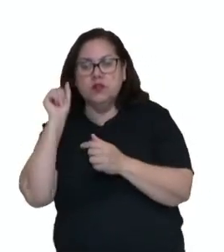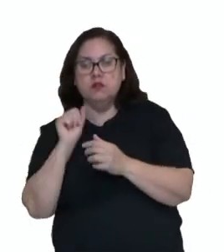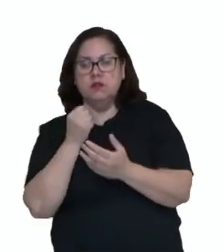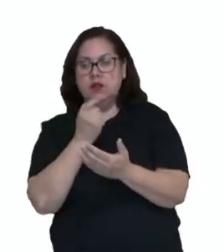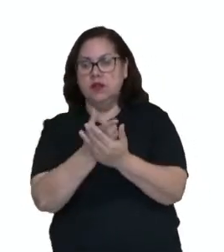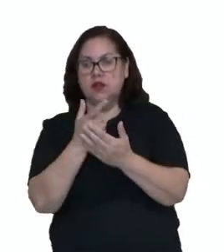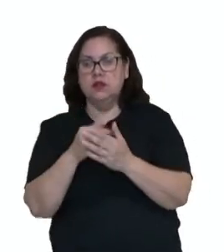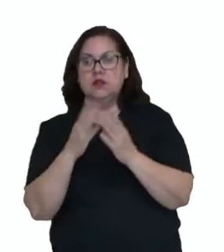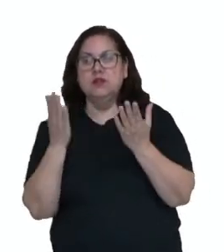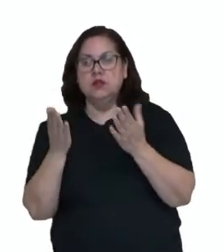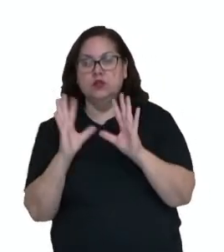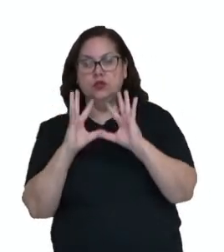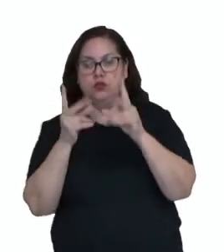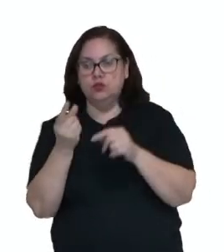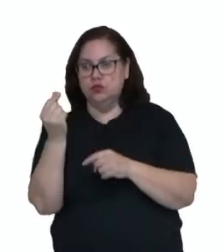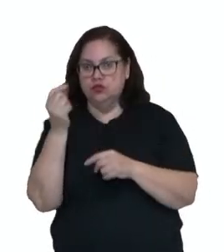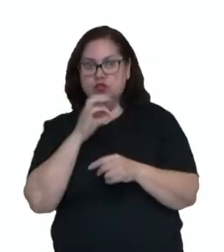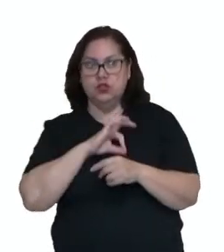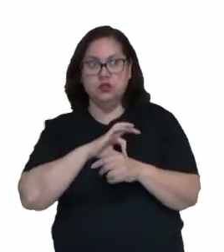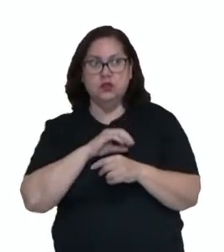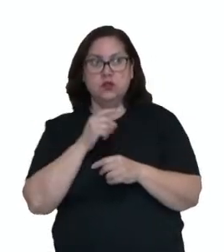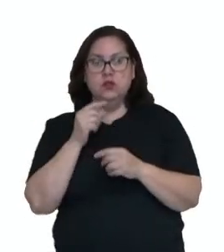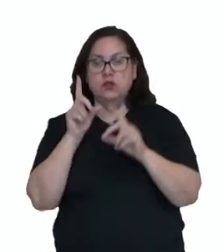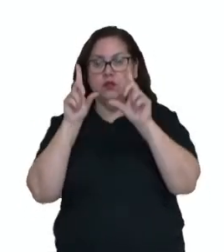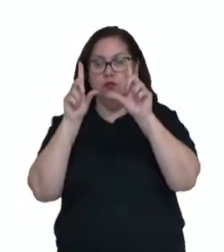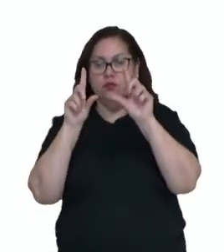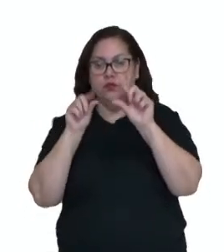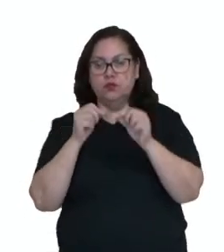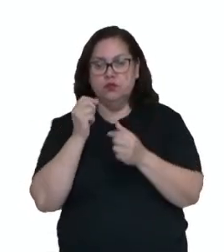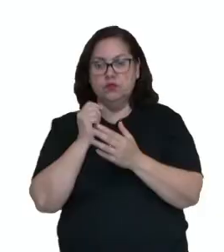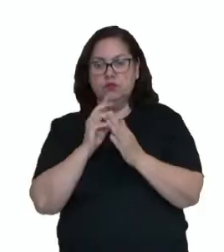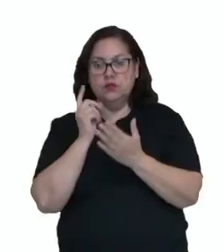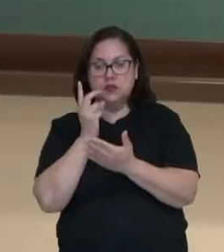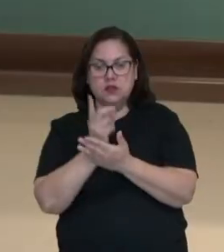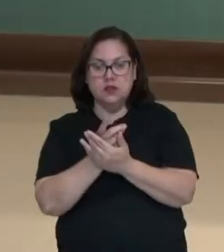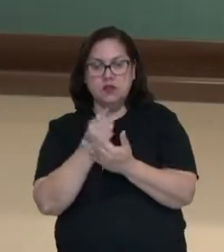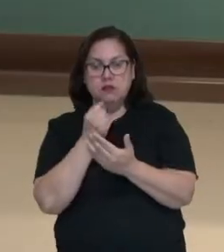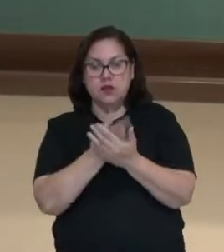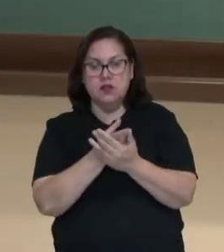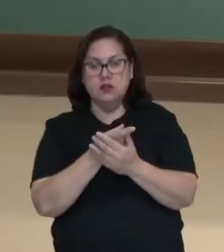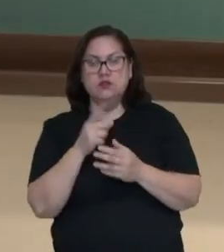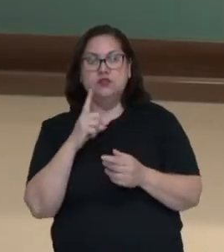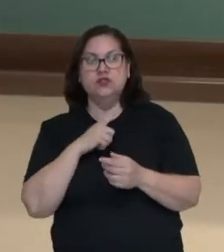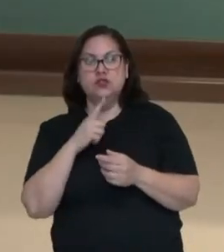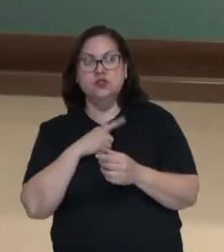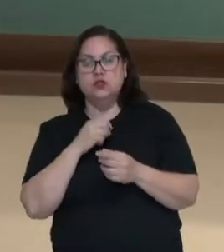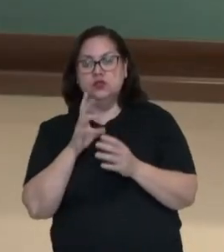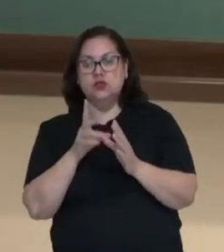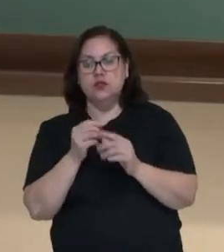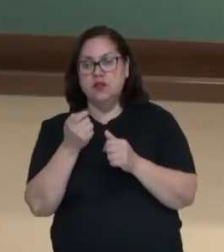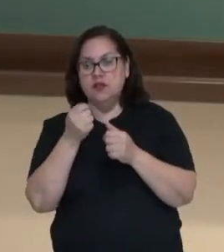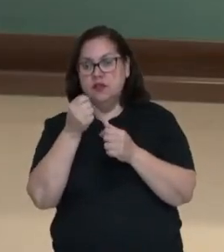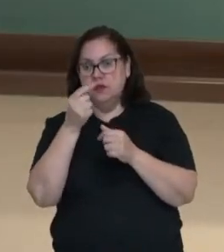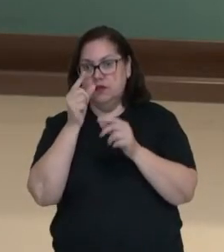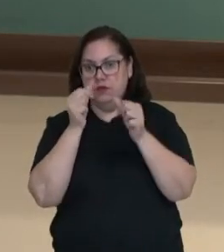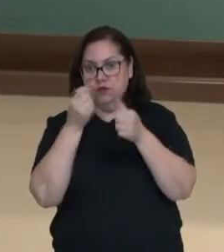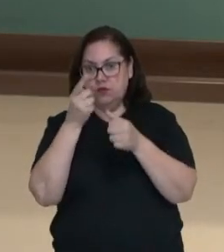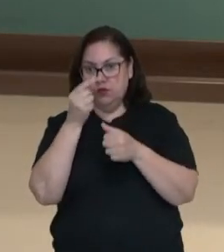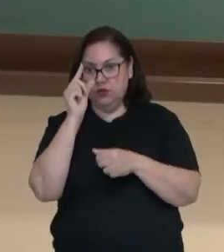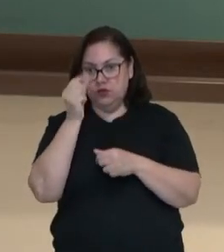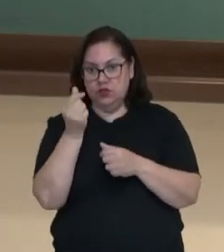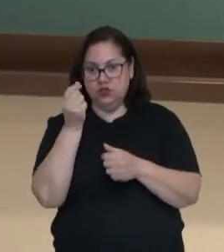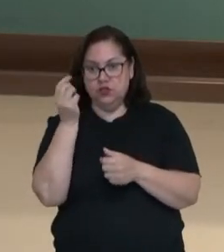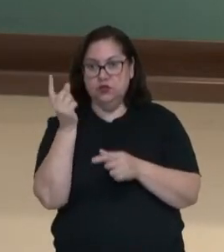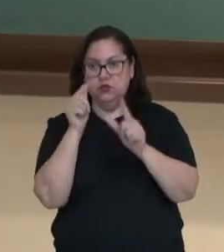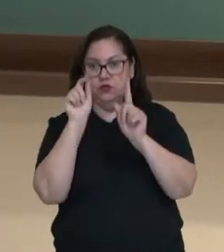que comprometam toda a receita e diminuindo sempre os gastos de modo que sobre dinheiro no final do